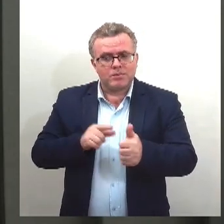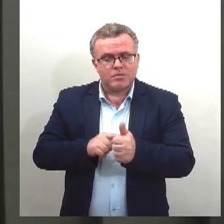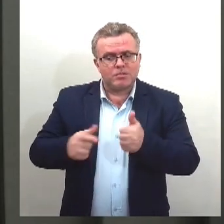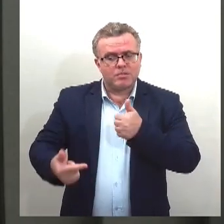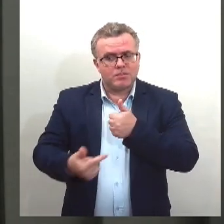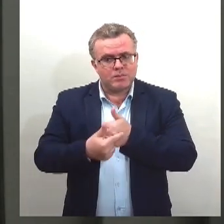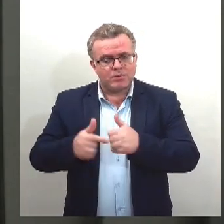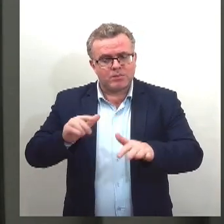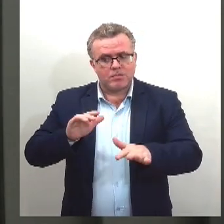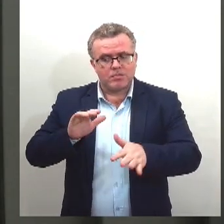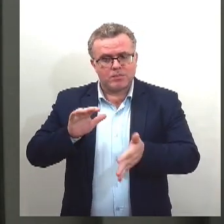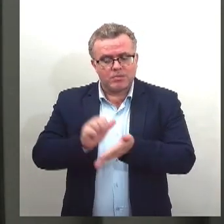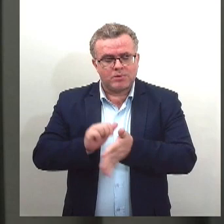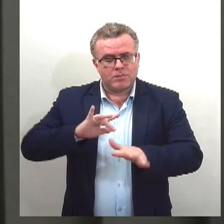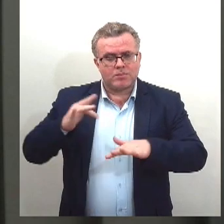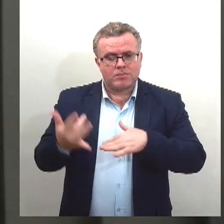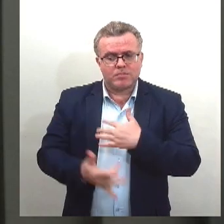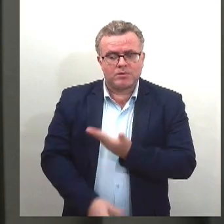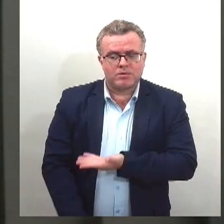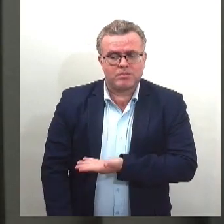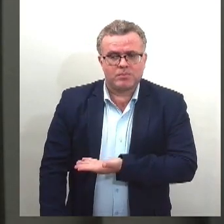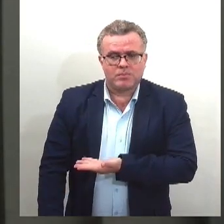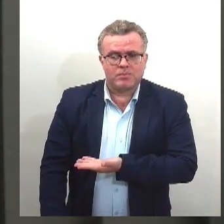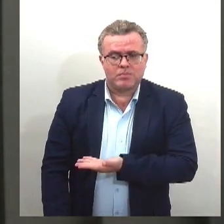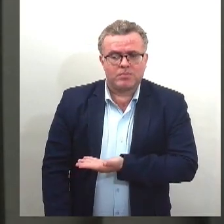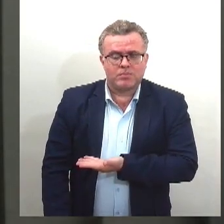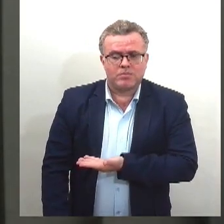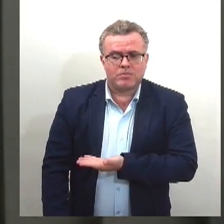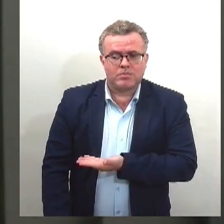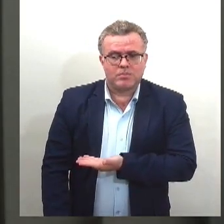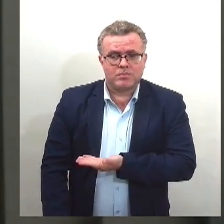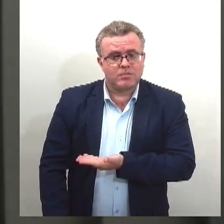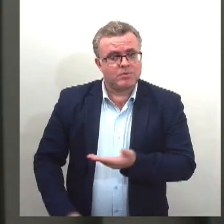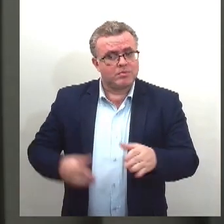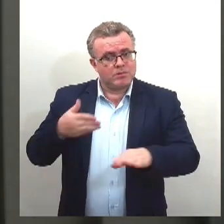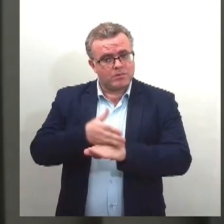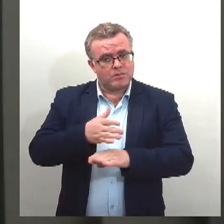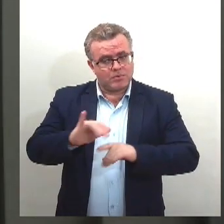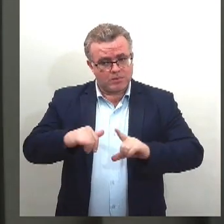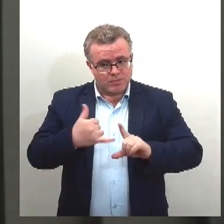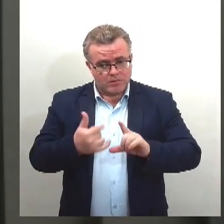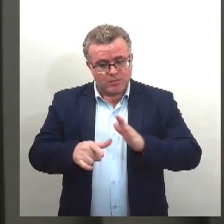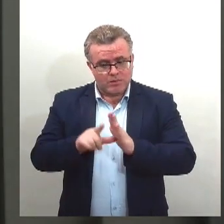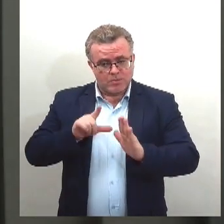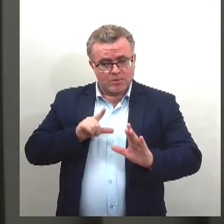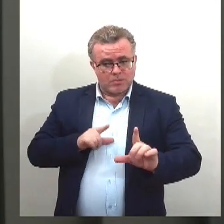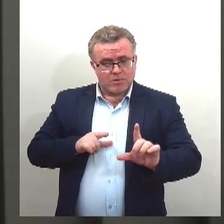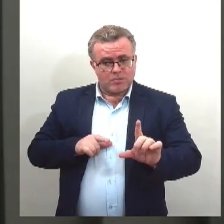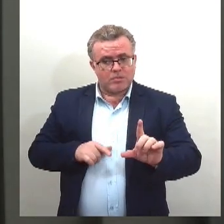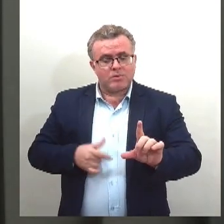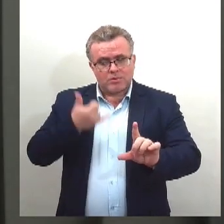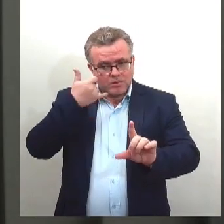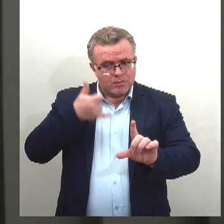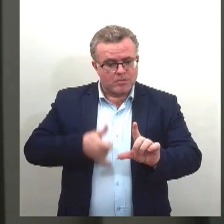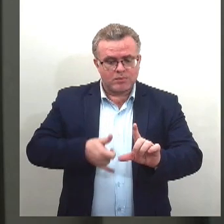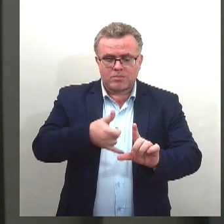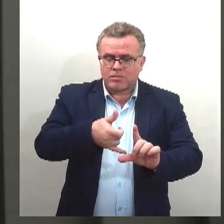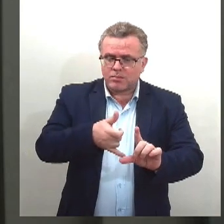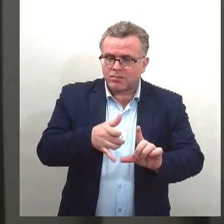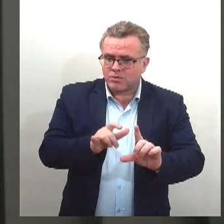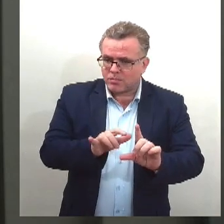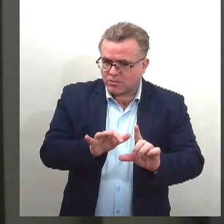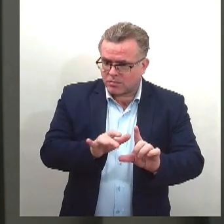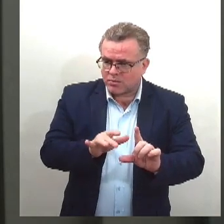TV Alese 5.2, no Twitter, arroba TV Alese. E para acessar o nosso canal no YouTube, é super fácil. Posicione a câmera do seu celular no QR Code,